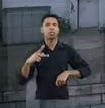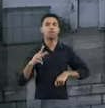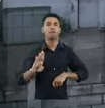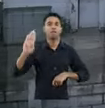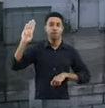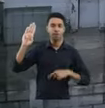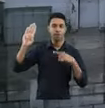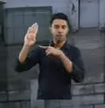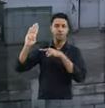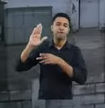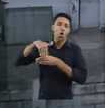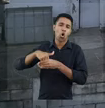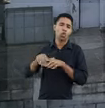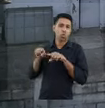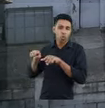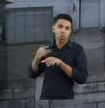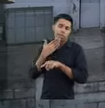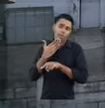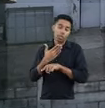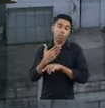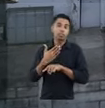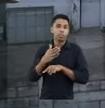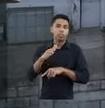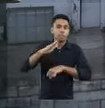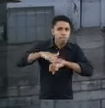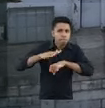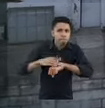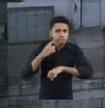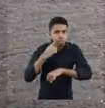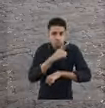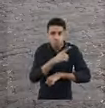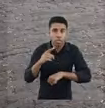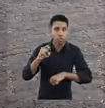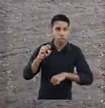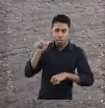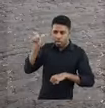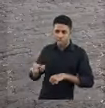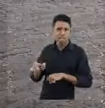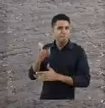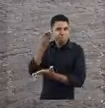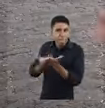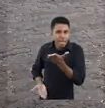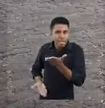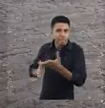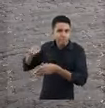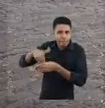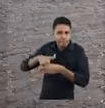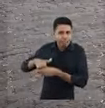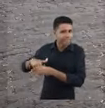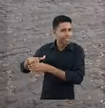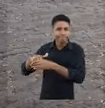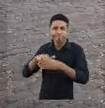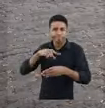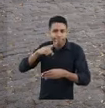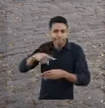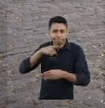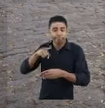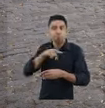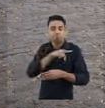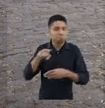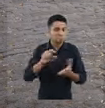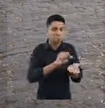votos em prol de um determinado candidato. E ameaçando os trabalhadores que se tal candidato não saísse vitorioso nas eleições,